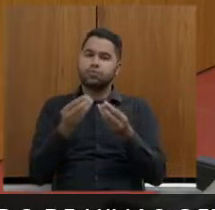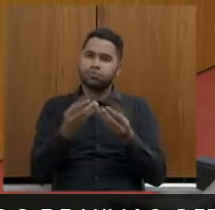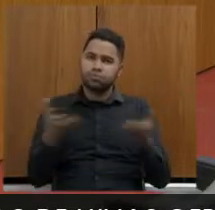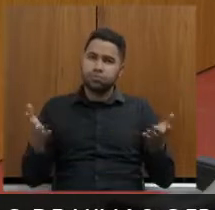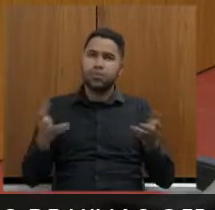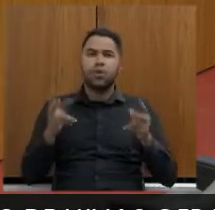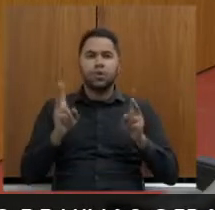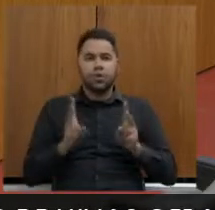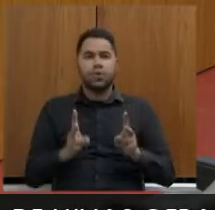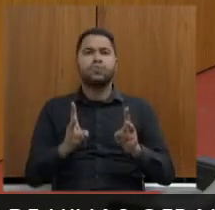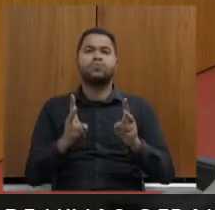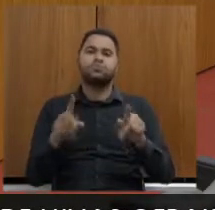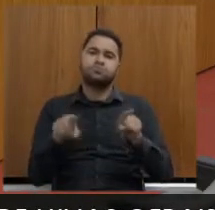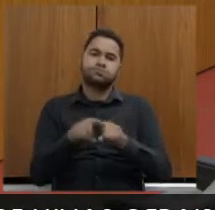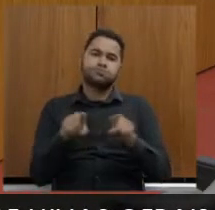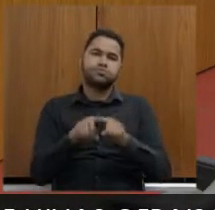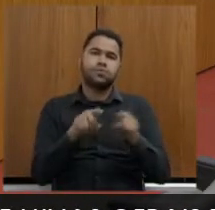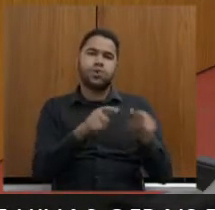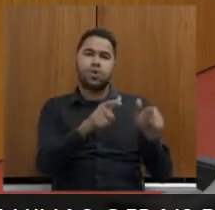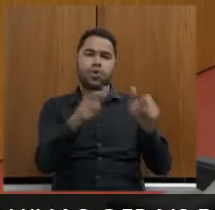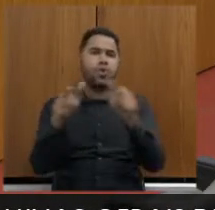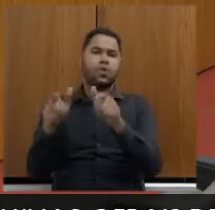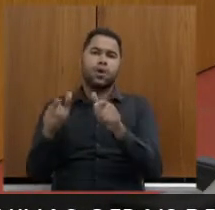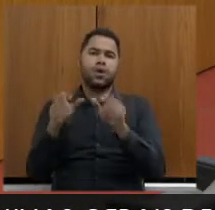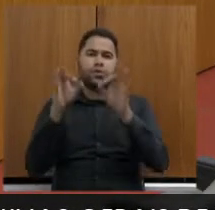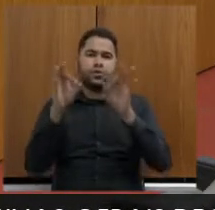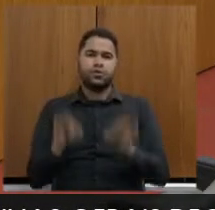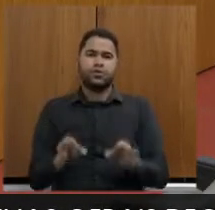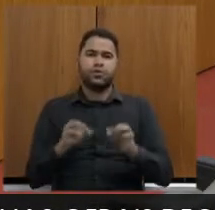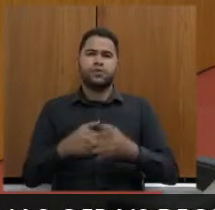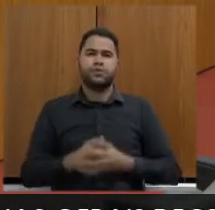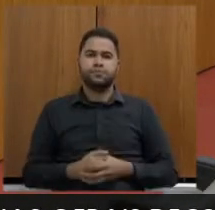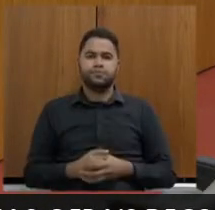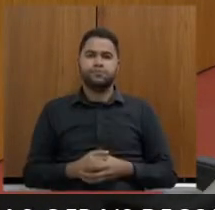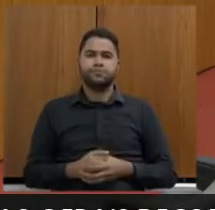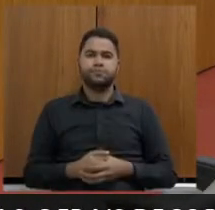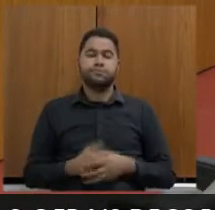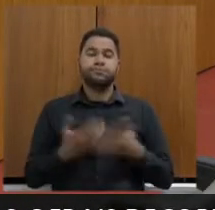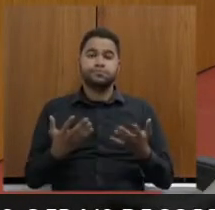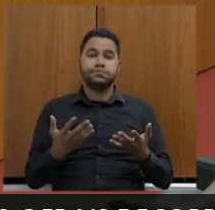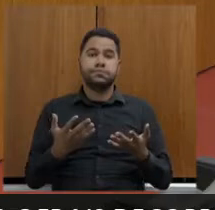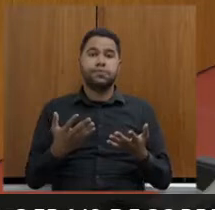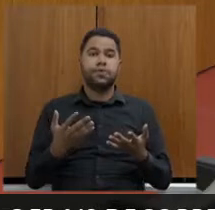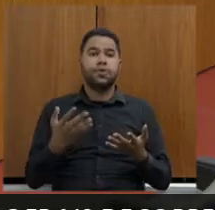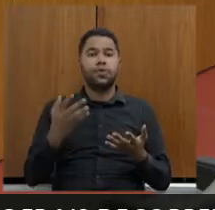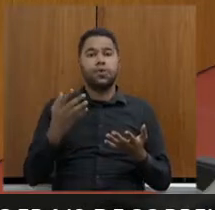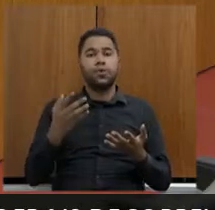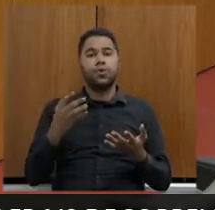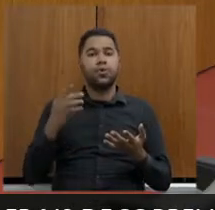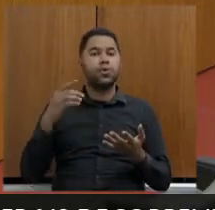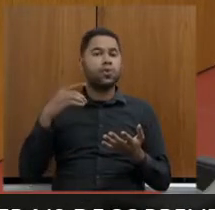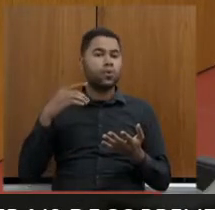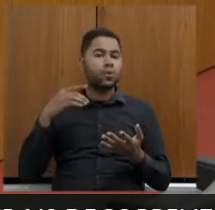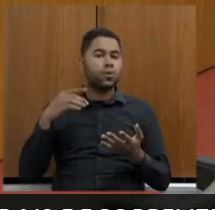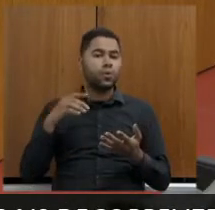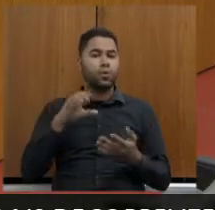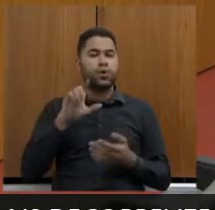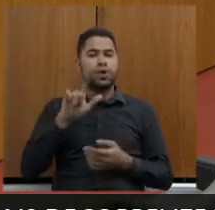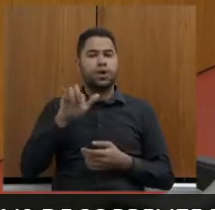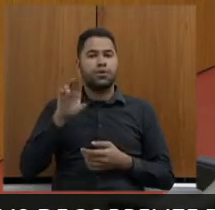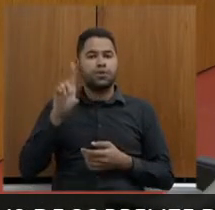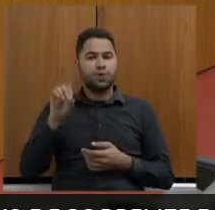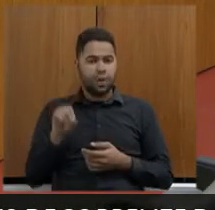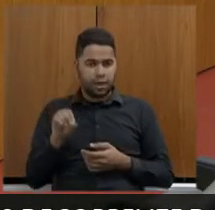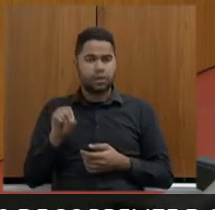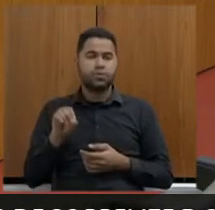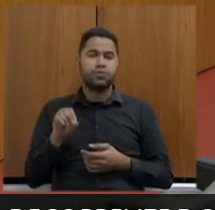a continuidade de vida mesmo que seja em outro local de forma digna doutor Leonardo de Castro promotor de justiça coordenador da coordenadoria